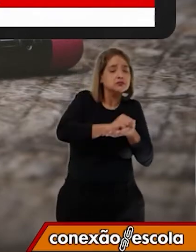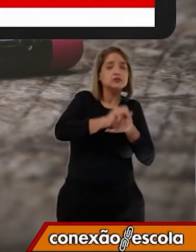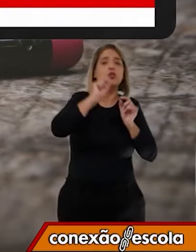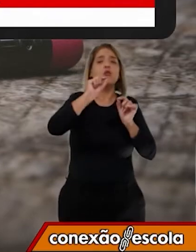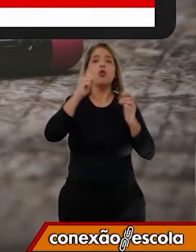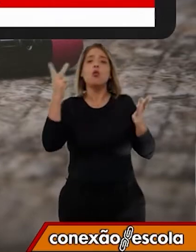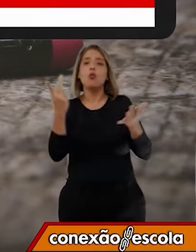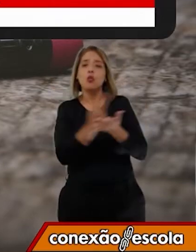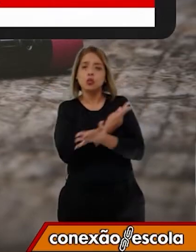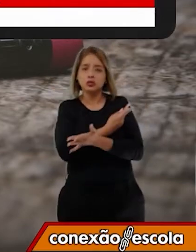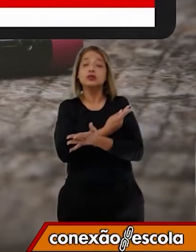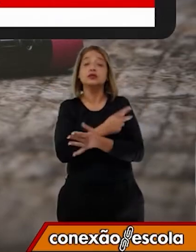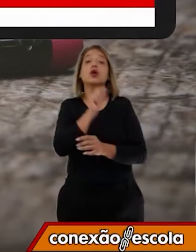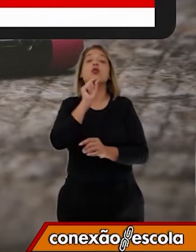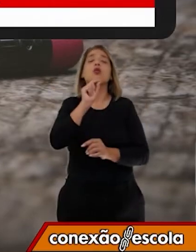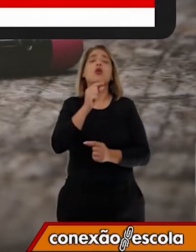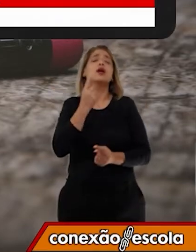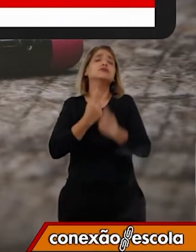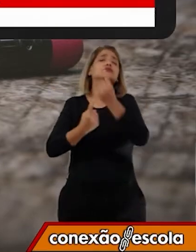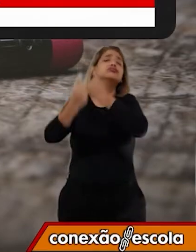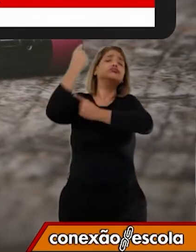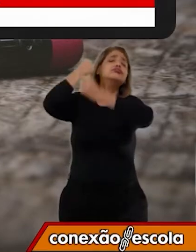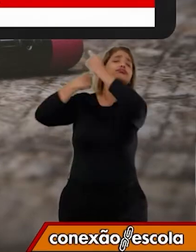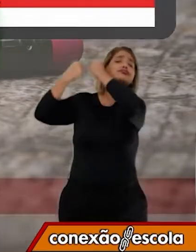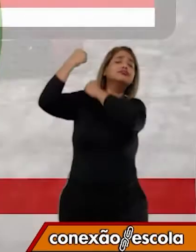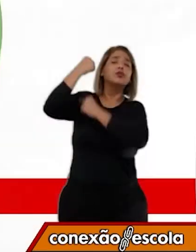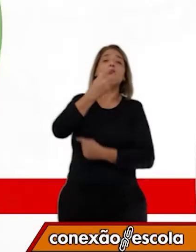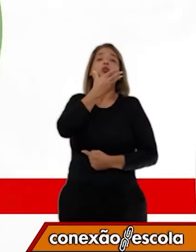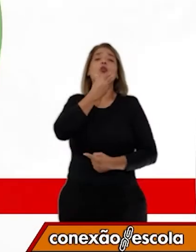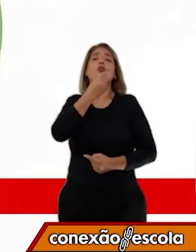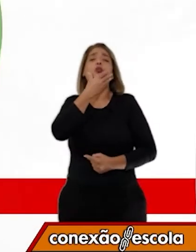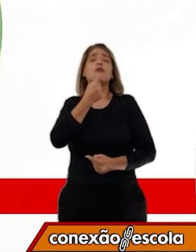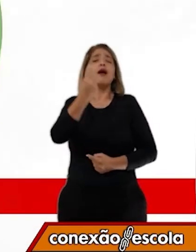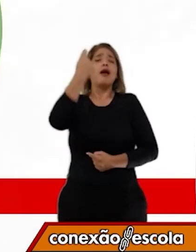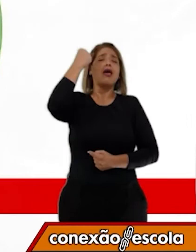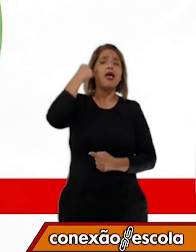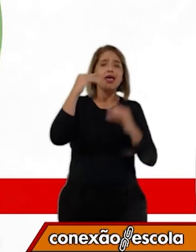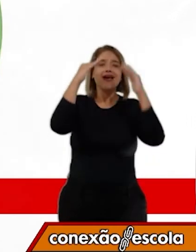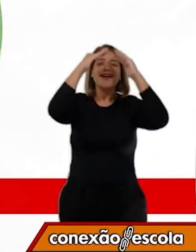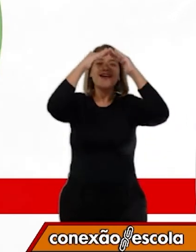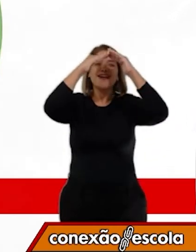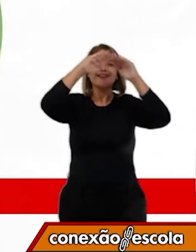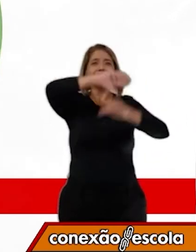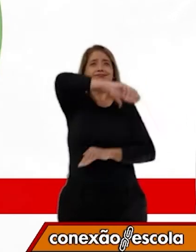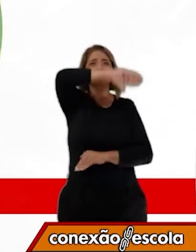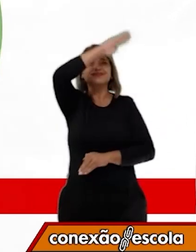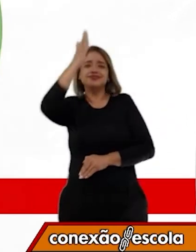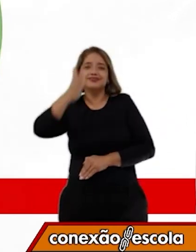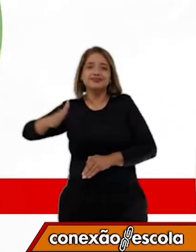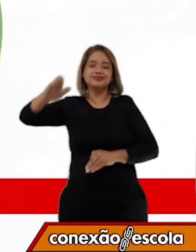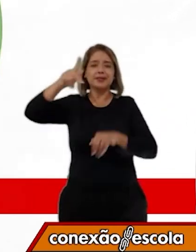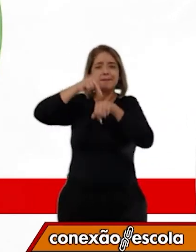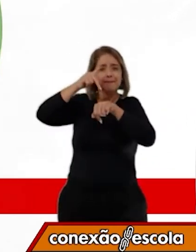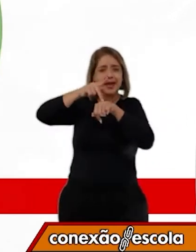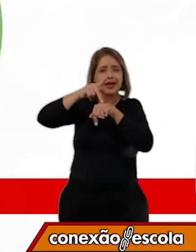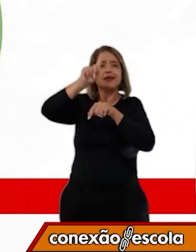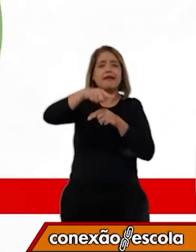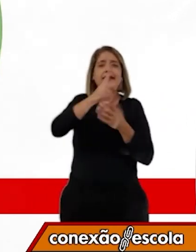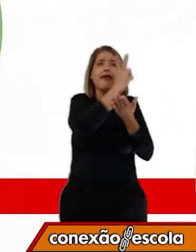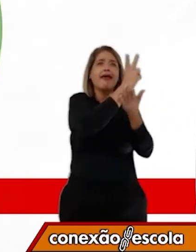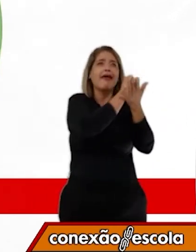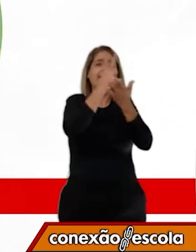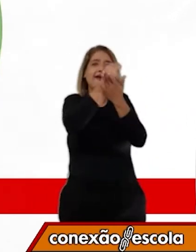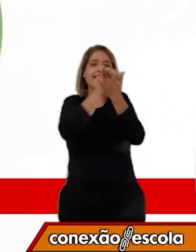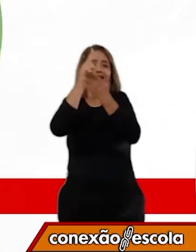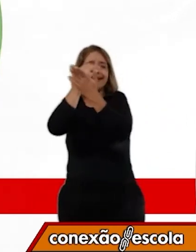acontecimentos surgiu com o homem primitivo, lá no tempo das cavernas. Foi quando começaram a gravar